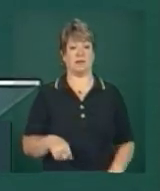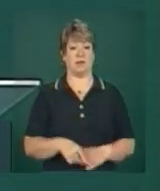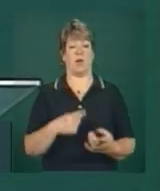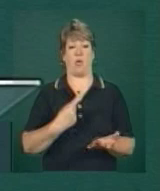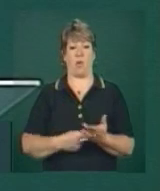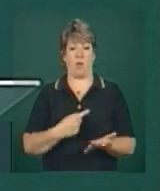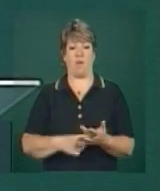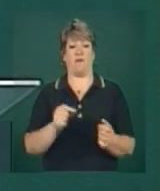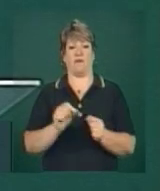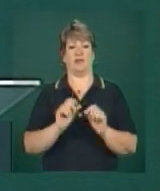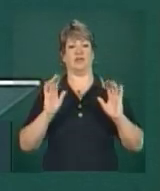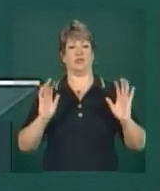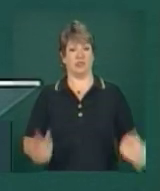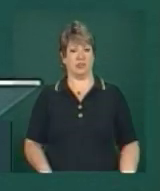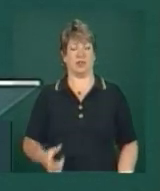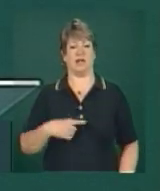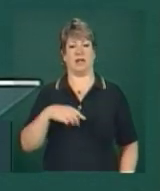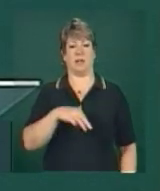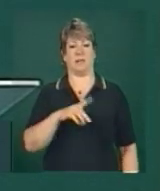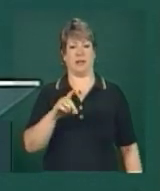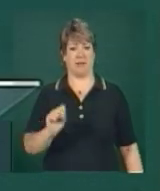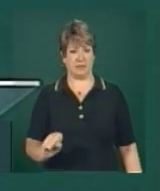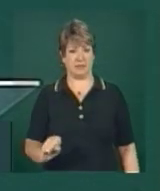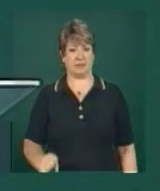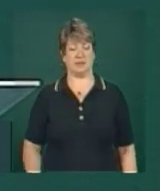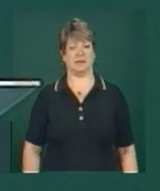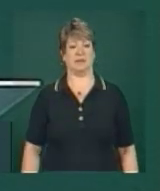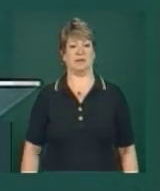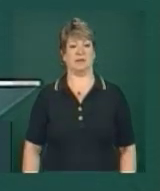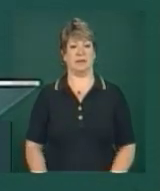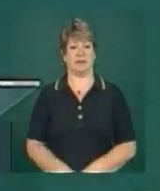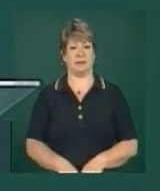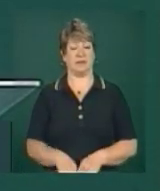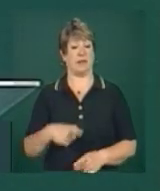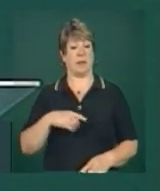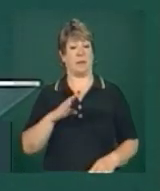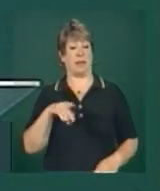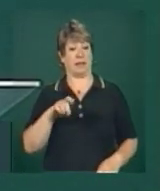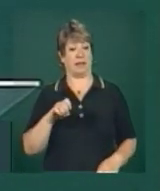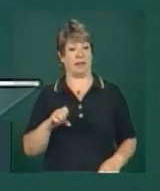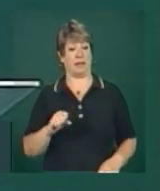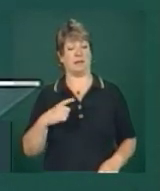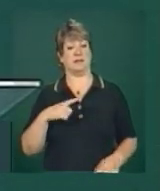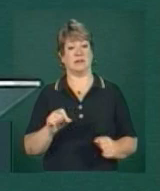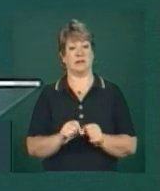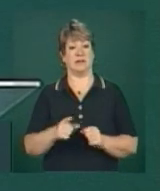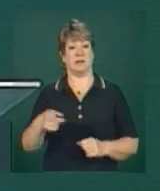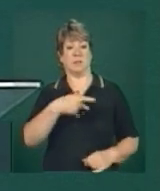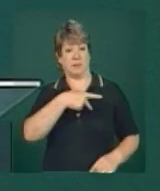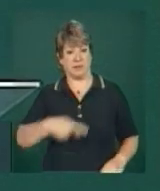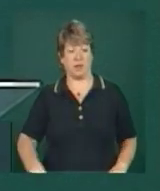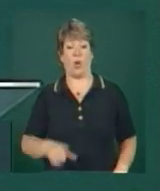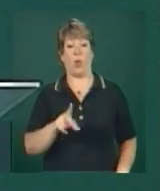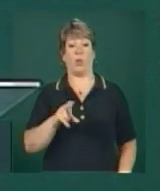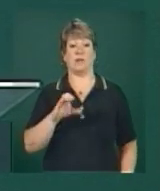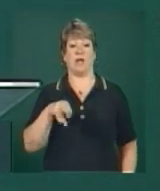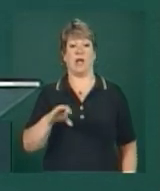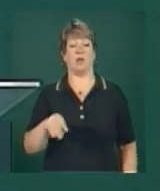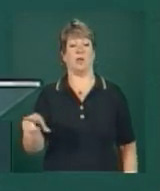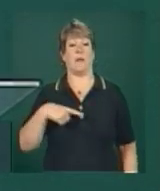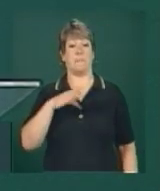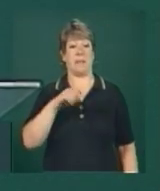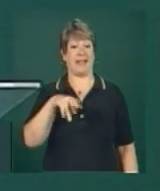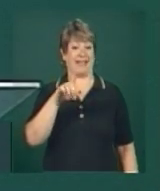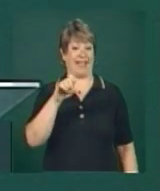acordo firmado com o BNDES e quero aqui registrar o agradecimento ao presidente Luciano Coutinho e